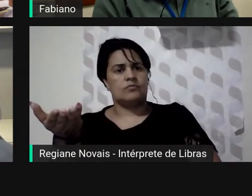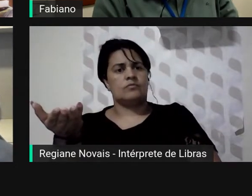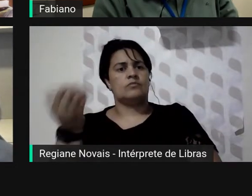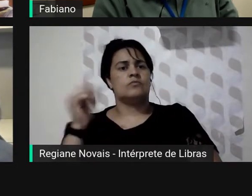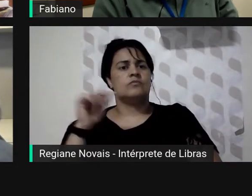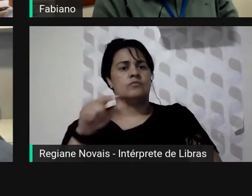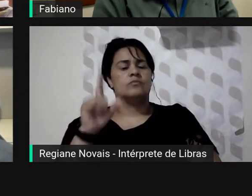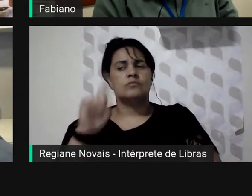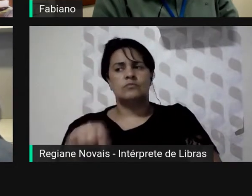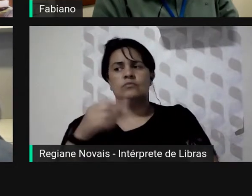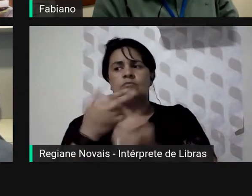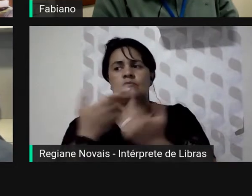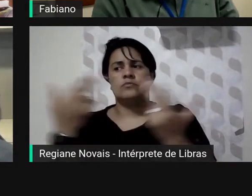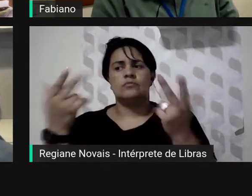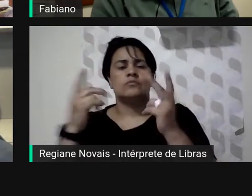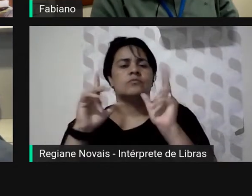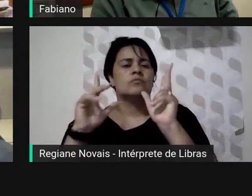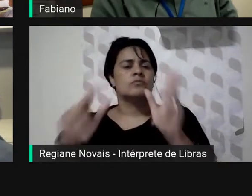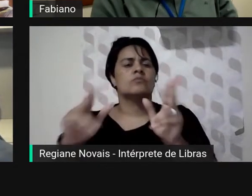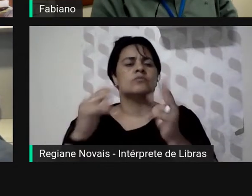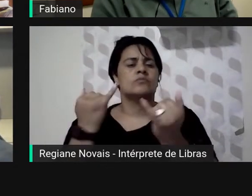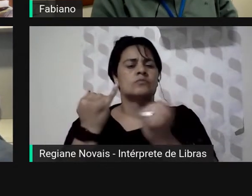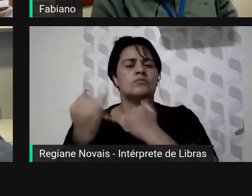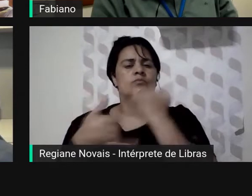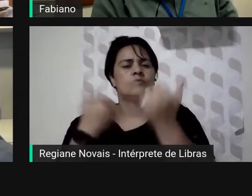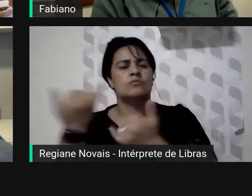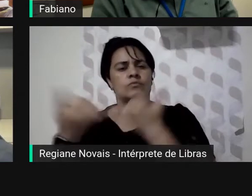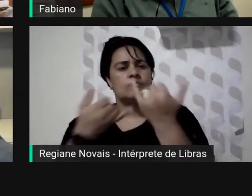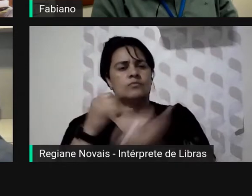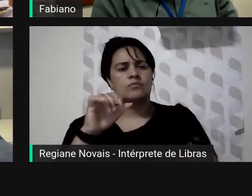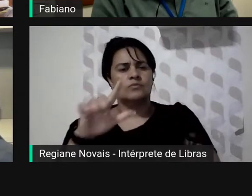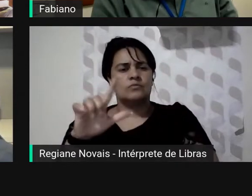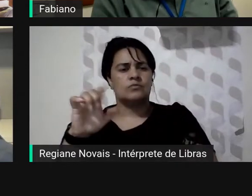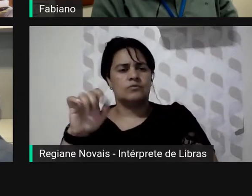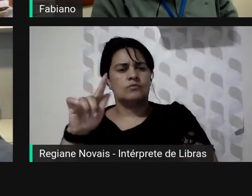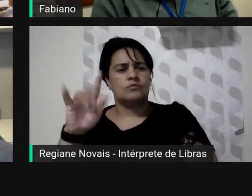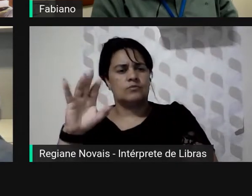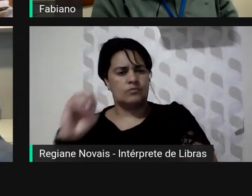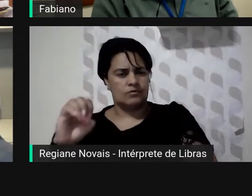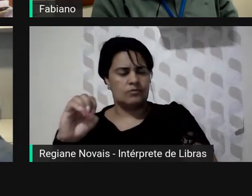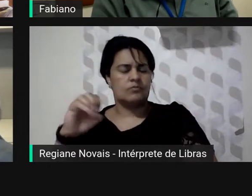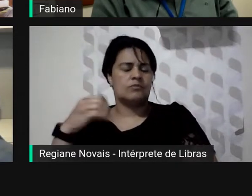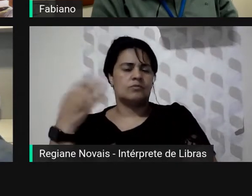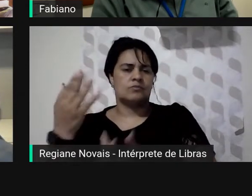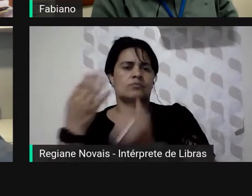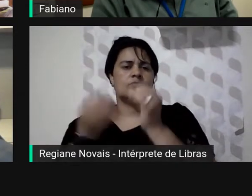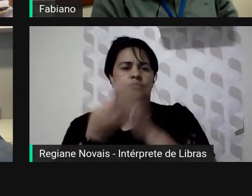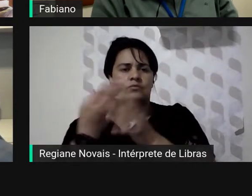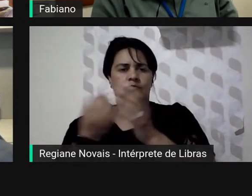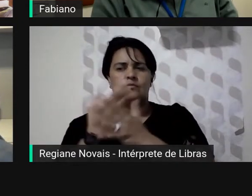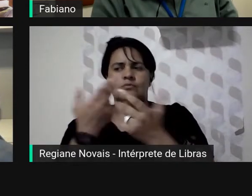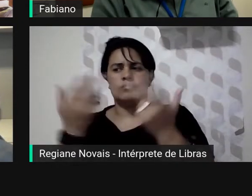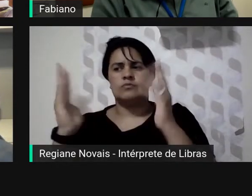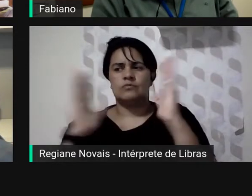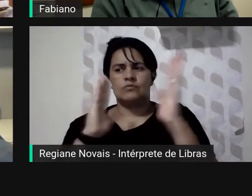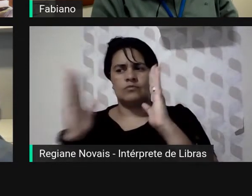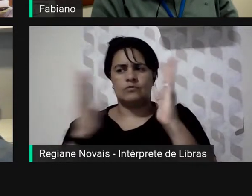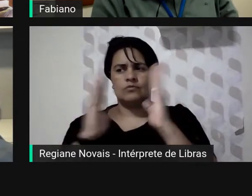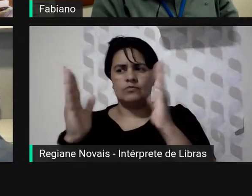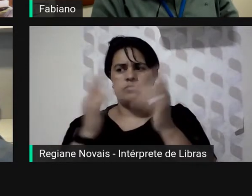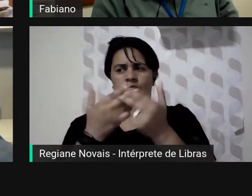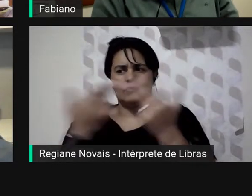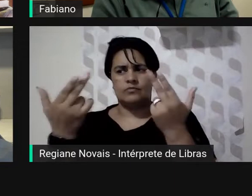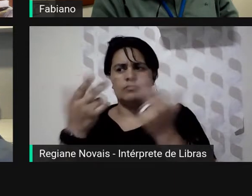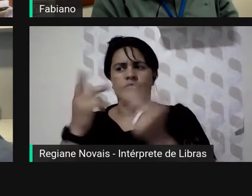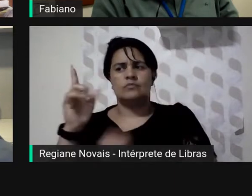com as peças tendo sido elaboradas em períodos muito diferentes você tem condições